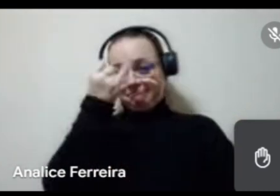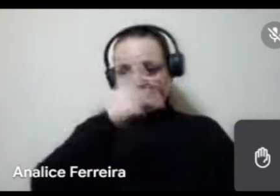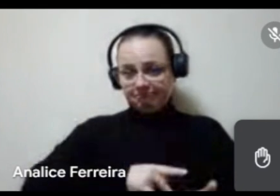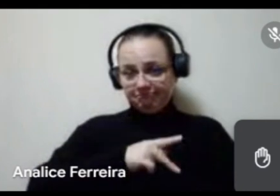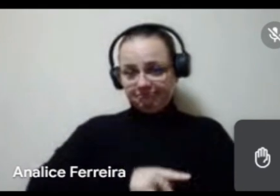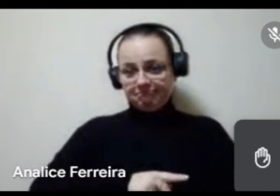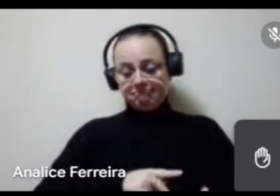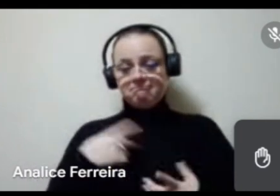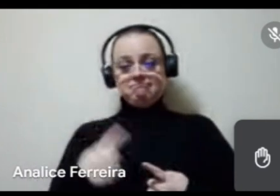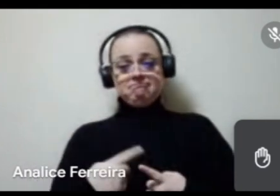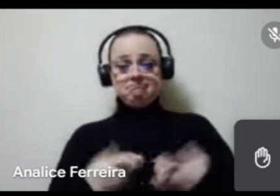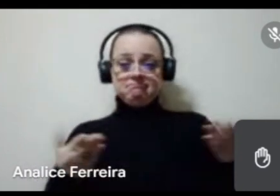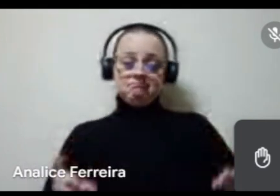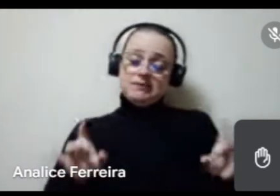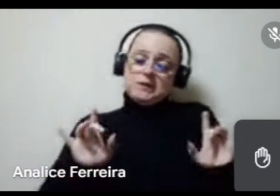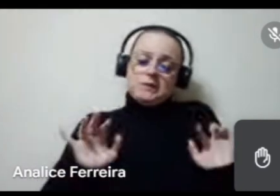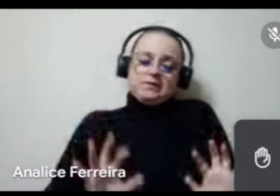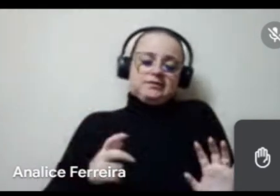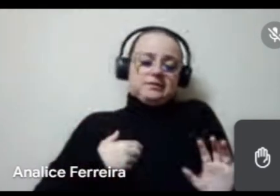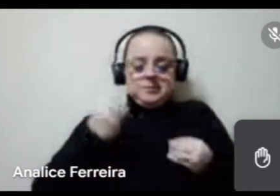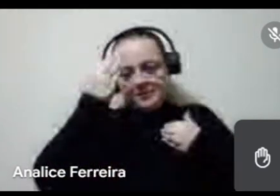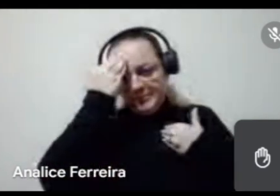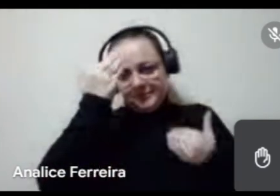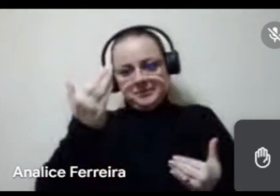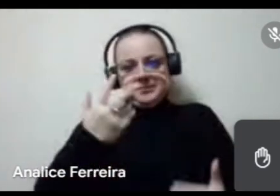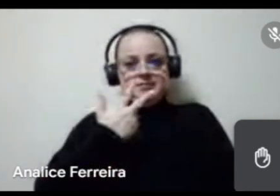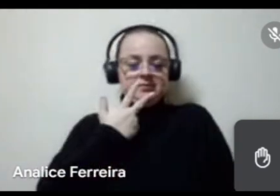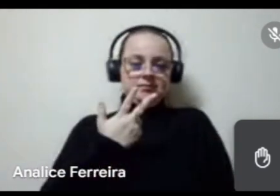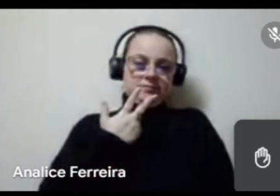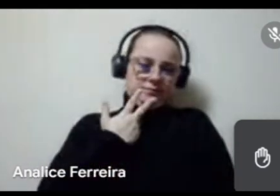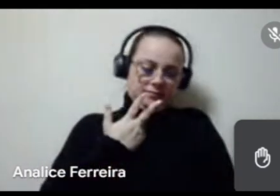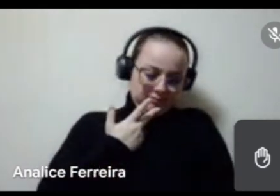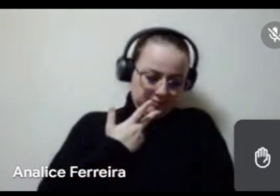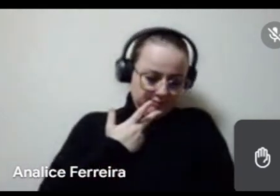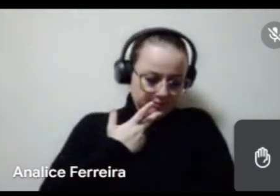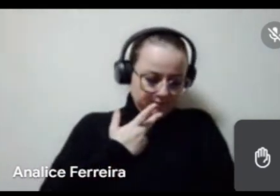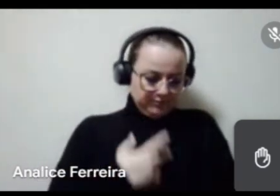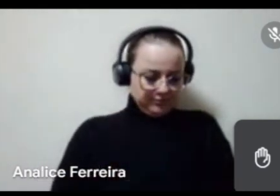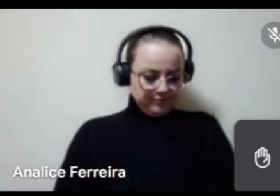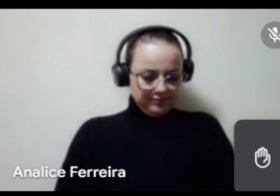por enquanto é só isso, agradeço demais pelo espaço, muito obrigado.